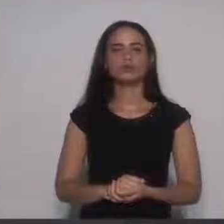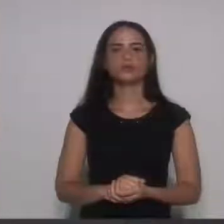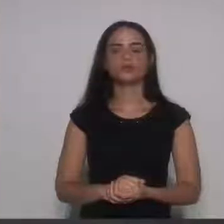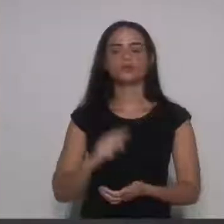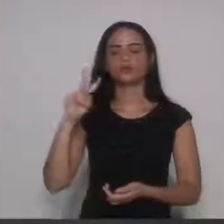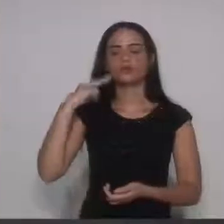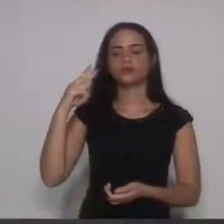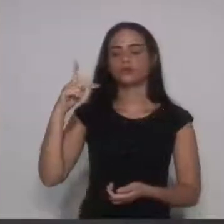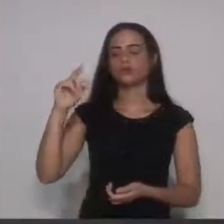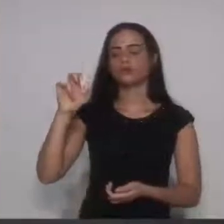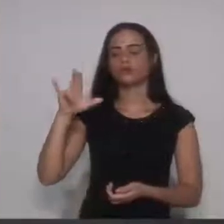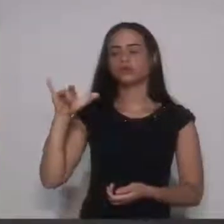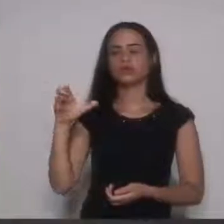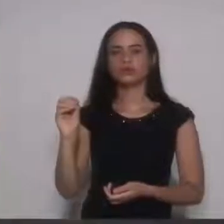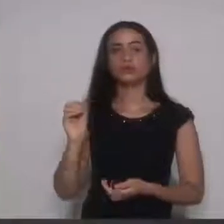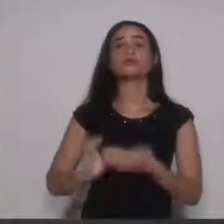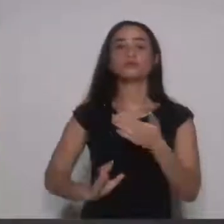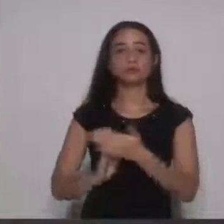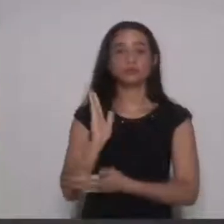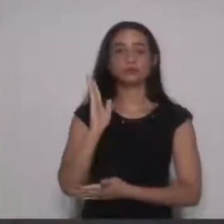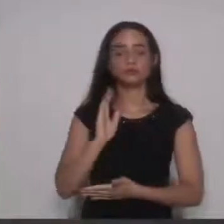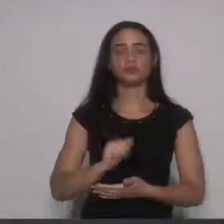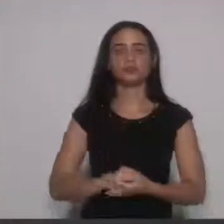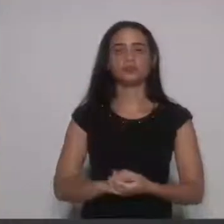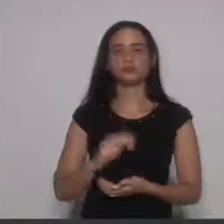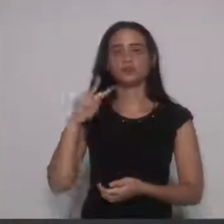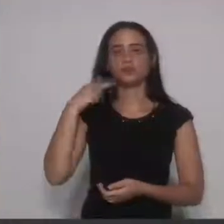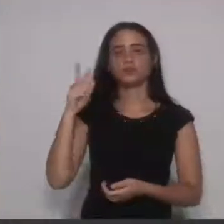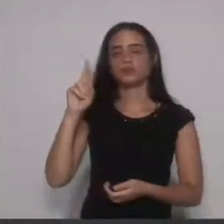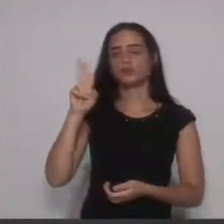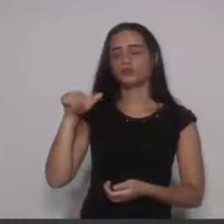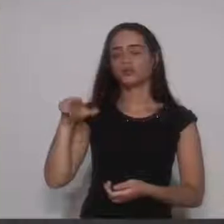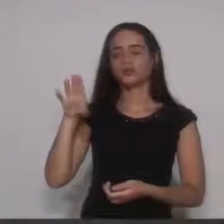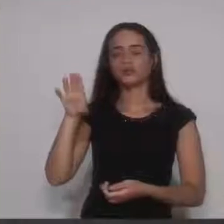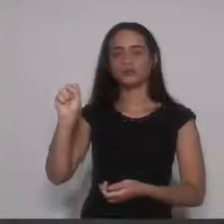Vereador Paulinho Palmeira, aprovo. Vereador Rubens Nunes.